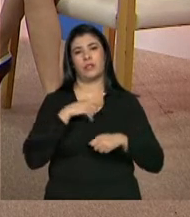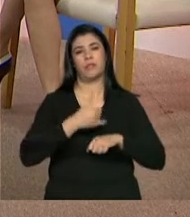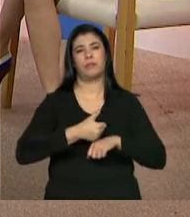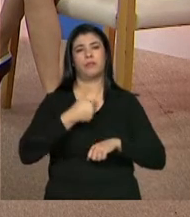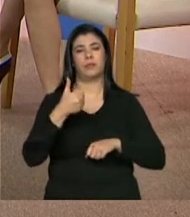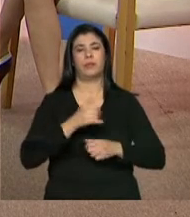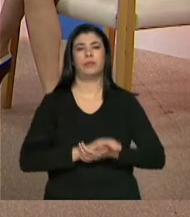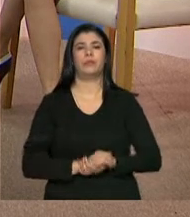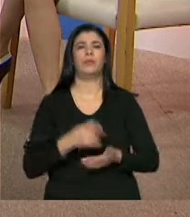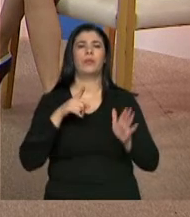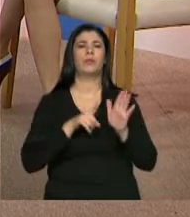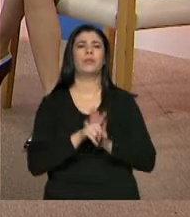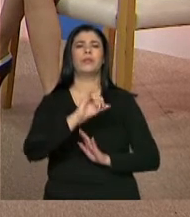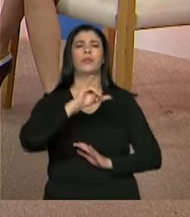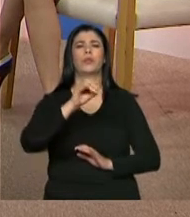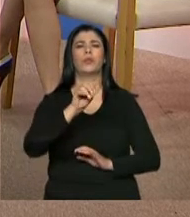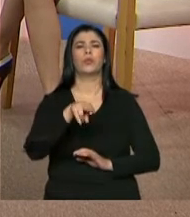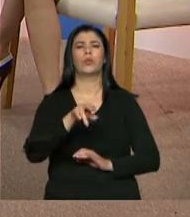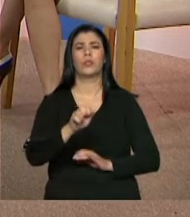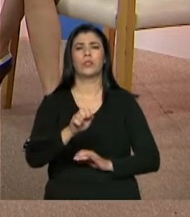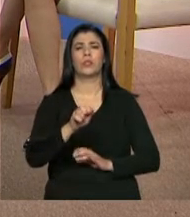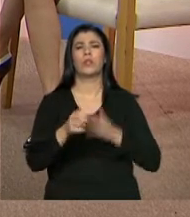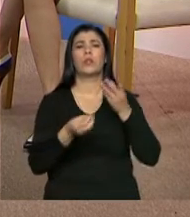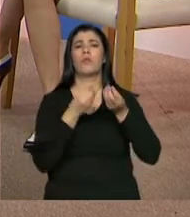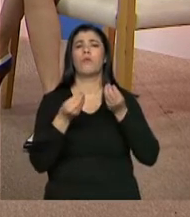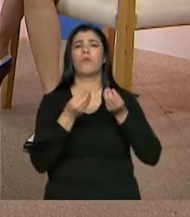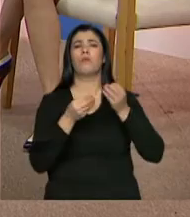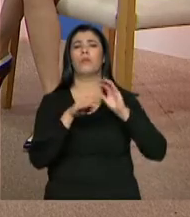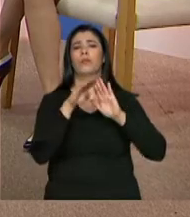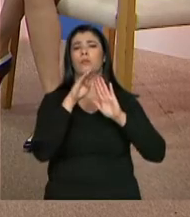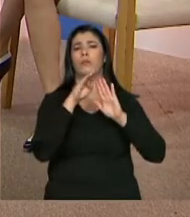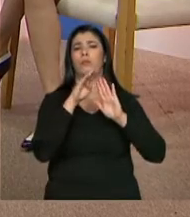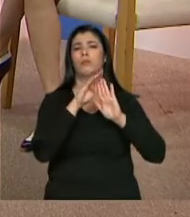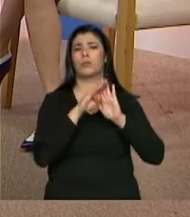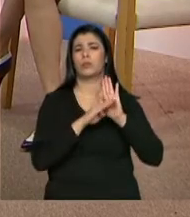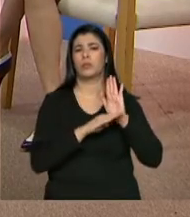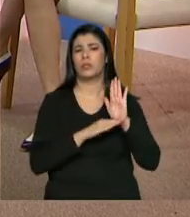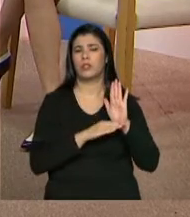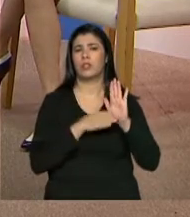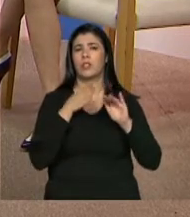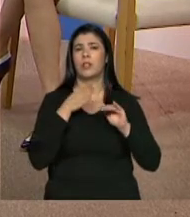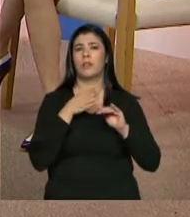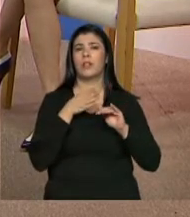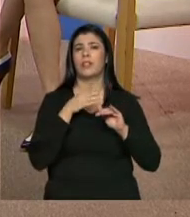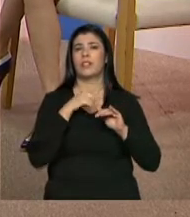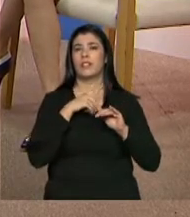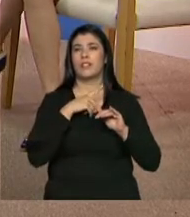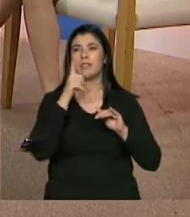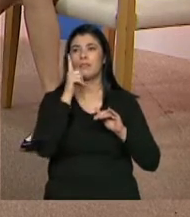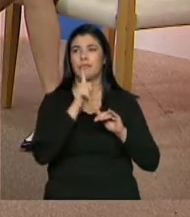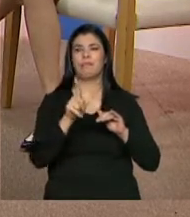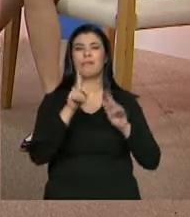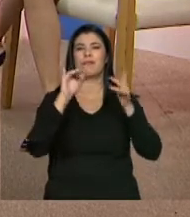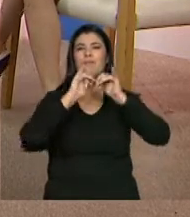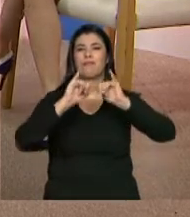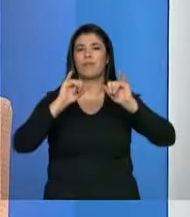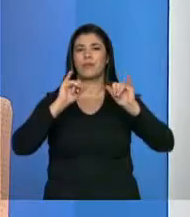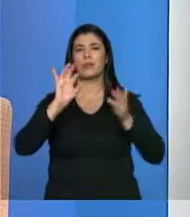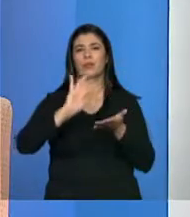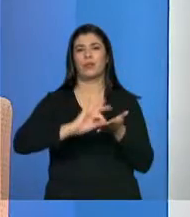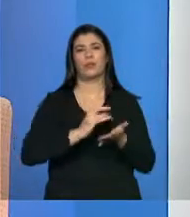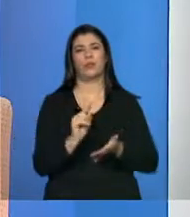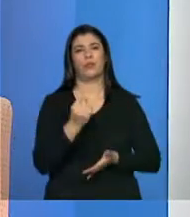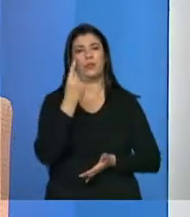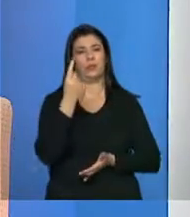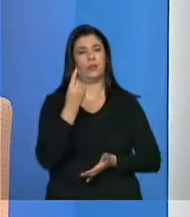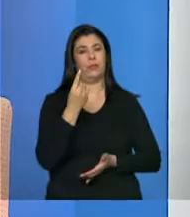Joana, continuando com você, como é que os programas, eles acessam esses dados do Cadastro Único? Como é a forma, É, depende muito de